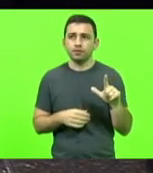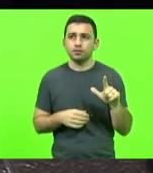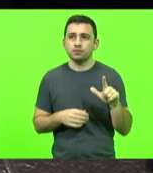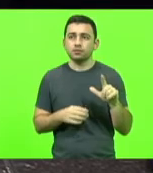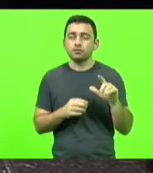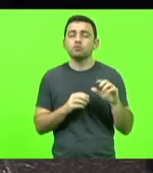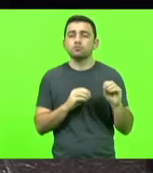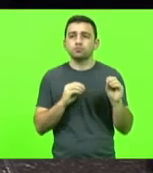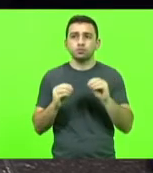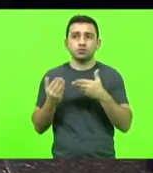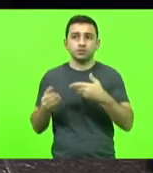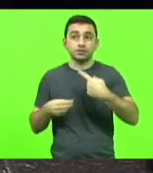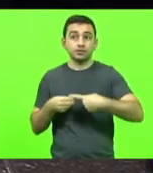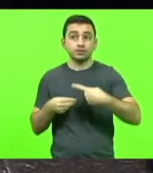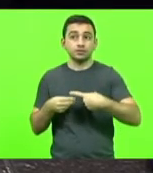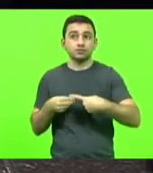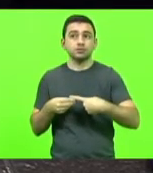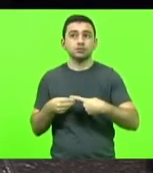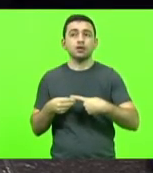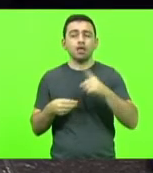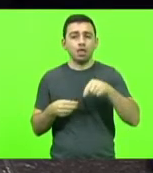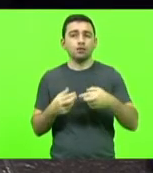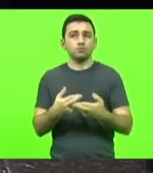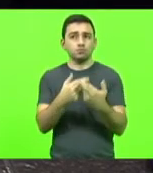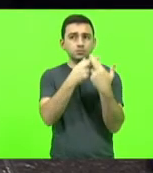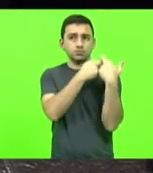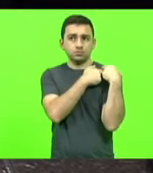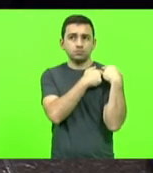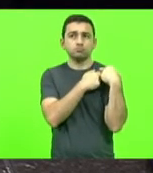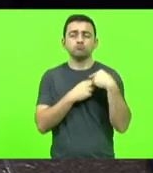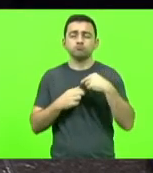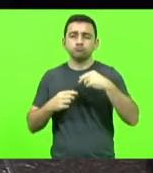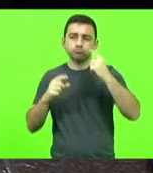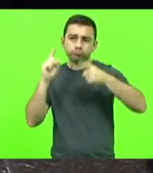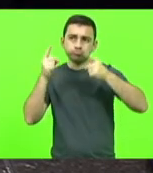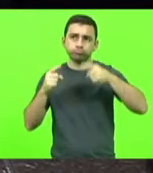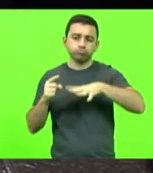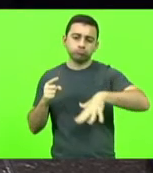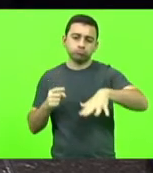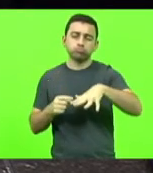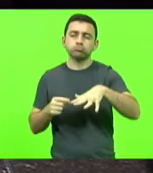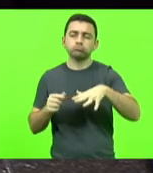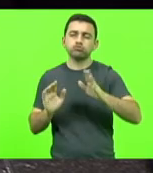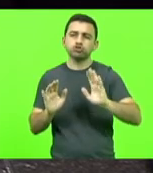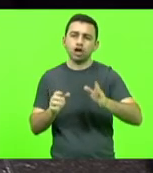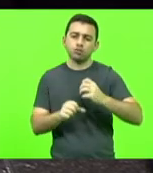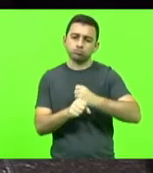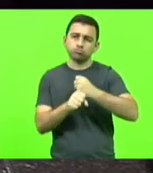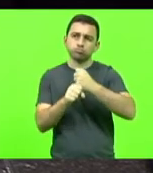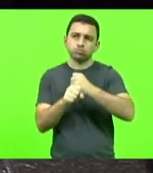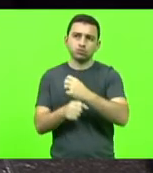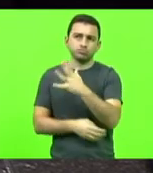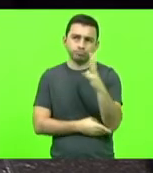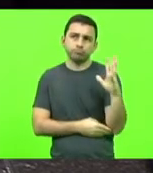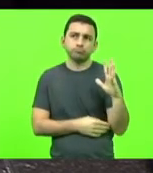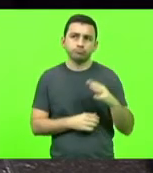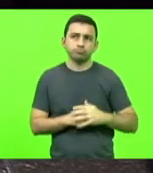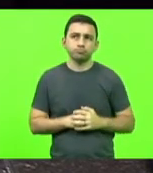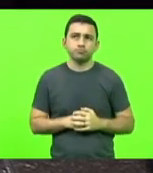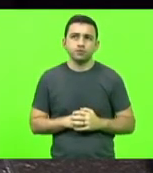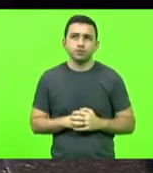municípios a responsável de legislar sobre a área urbana consolidada é uma grande vitória uma